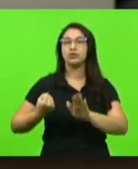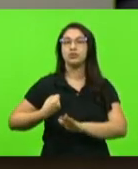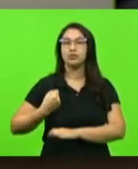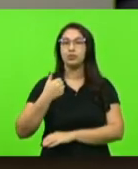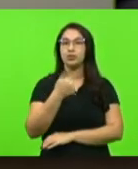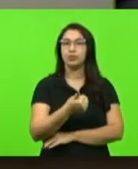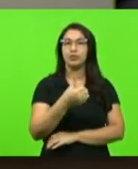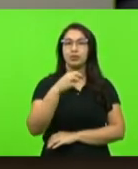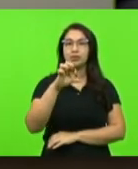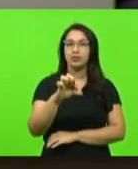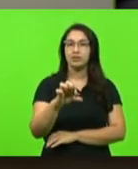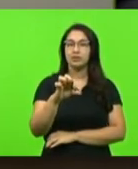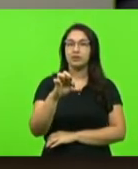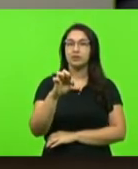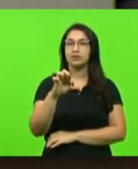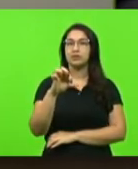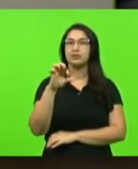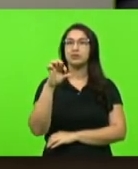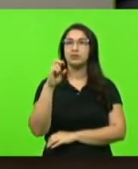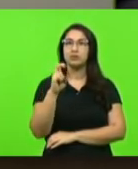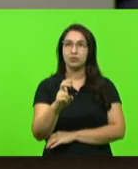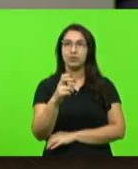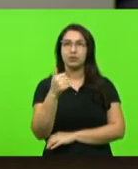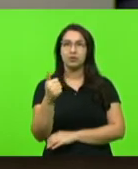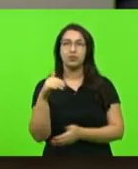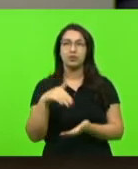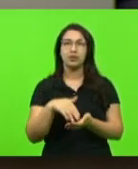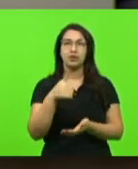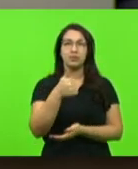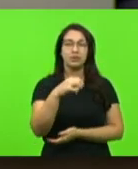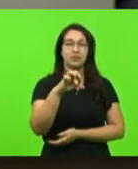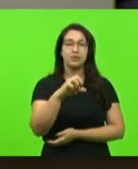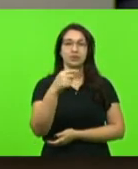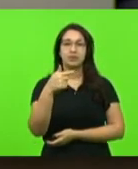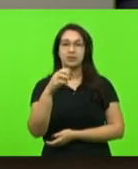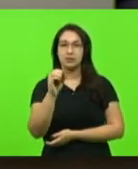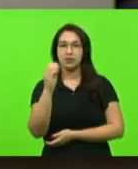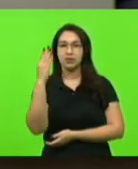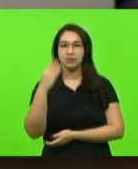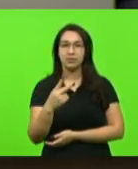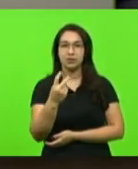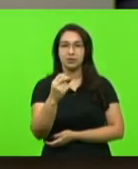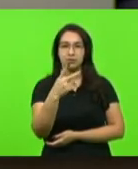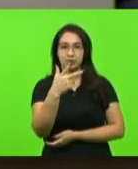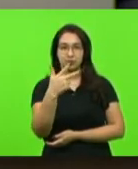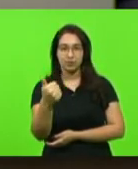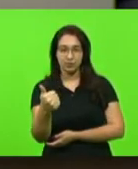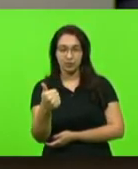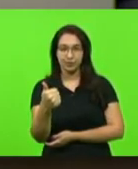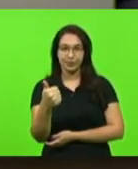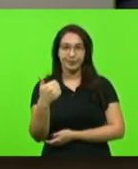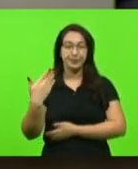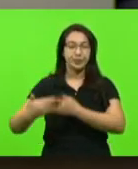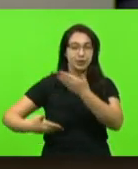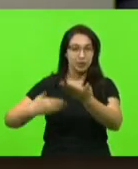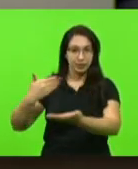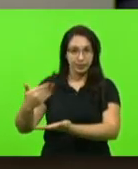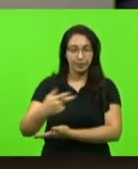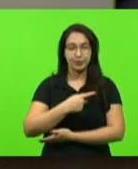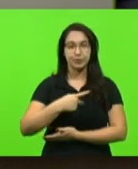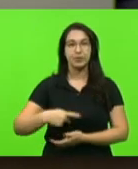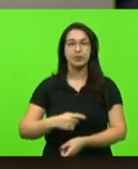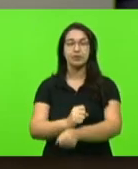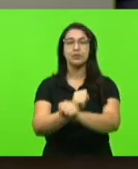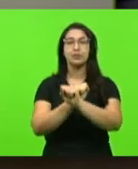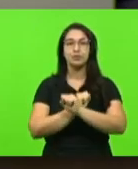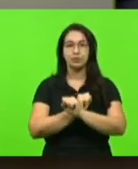.951 a 1.970, barra 2021. O senhor presidente suspendeu a